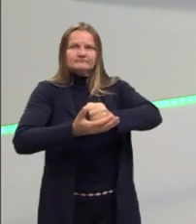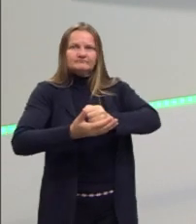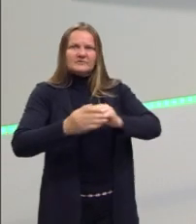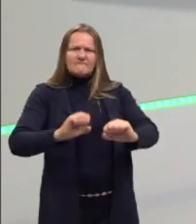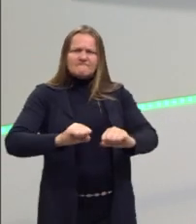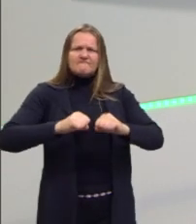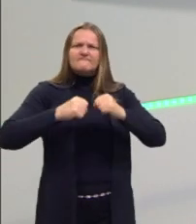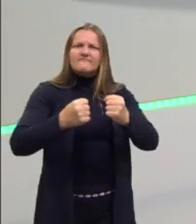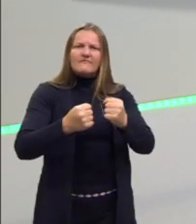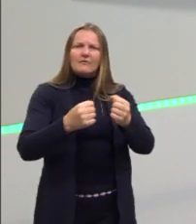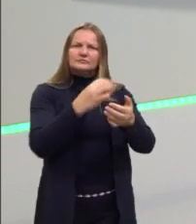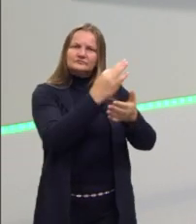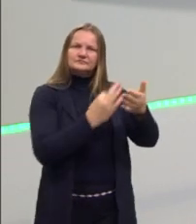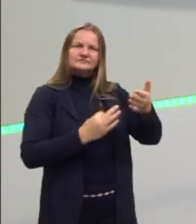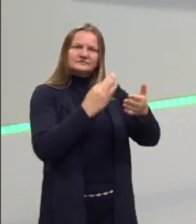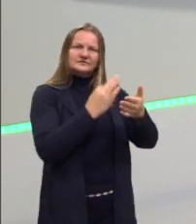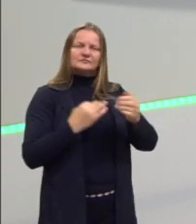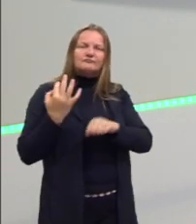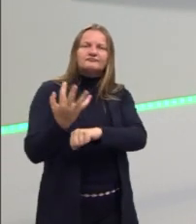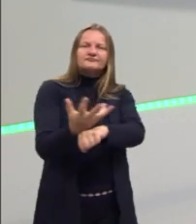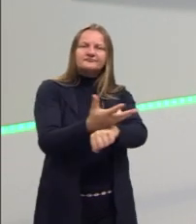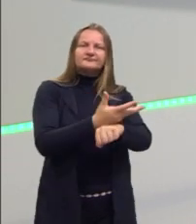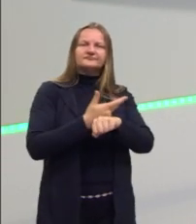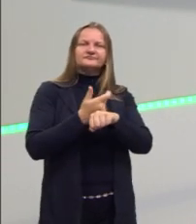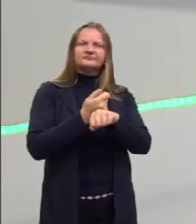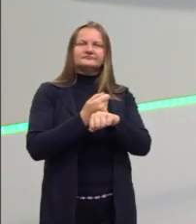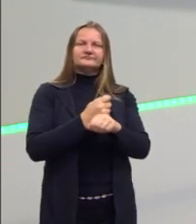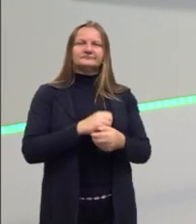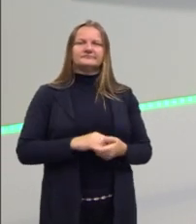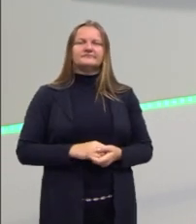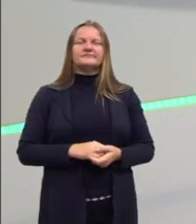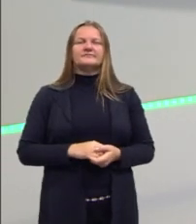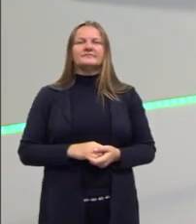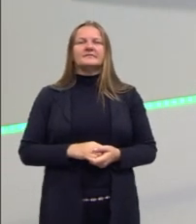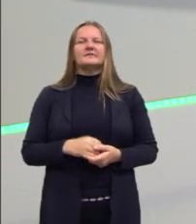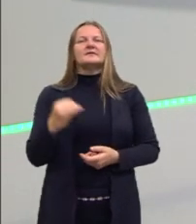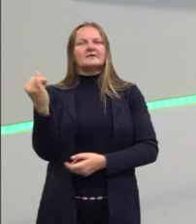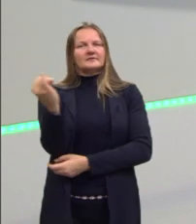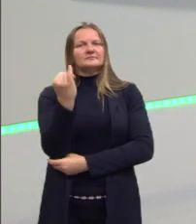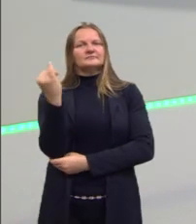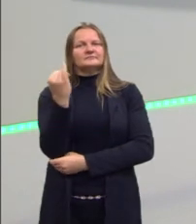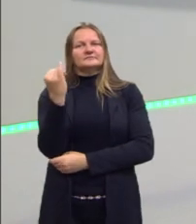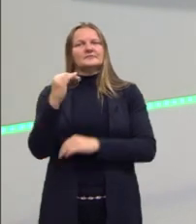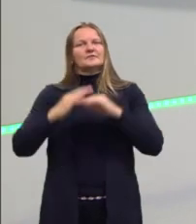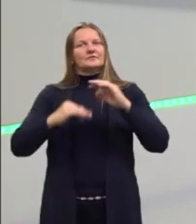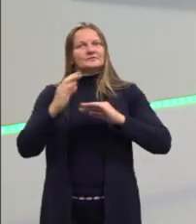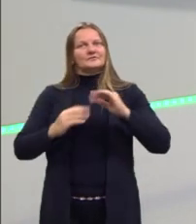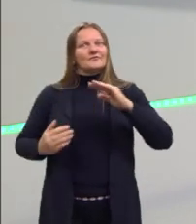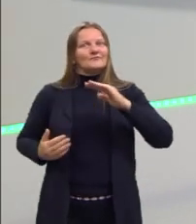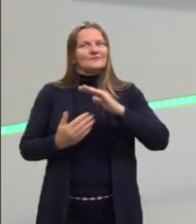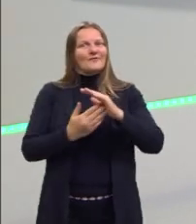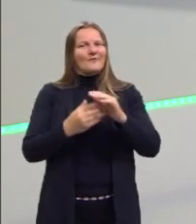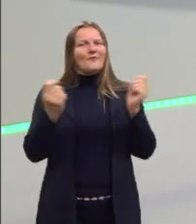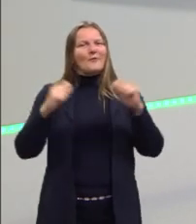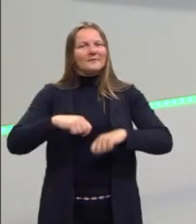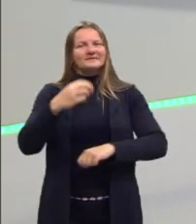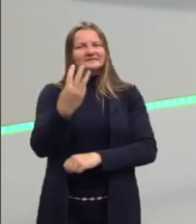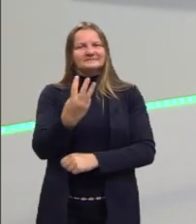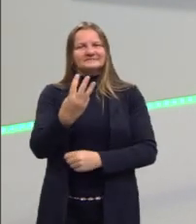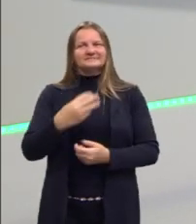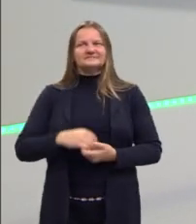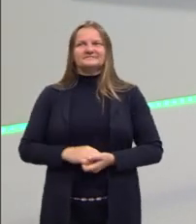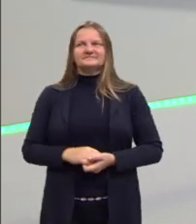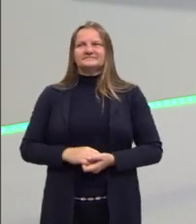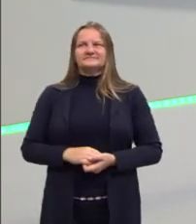tese depois ao longo do texto, isso é atingir o que é pedido na competência 3.